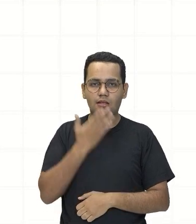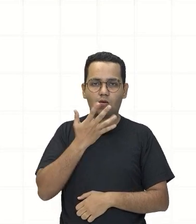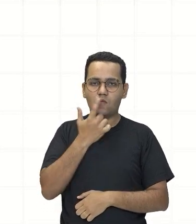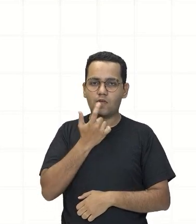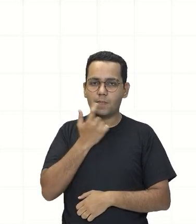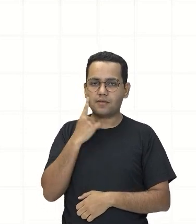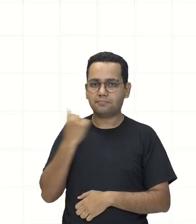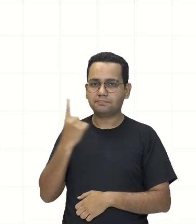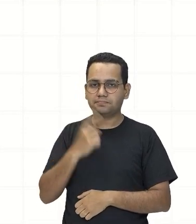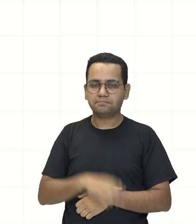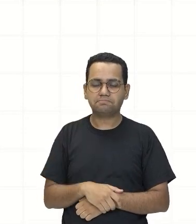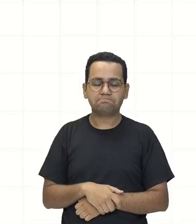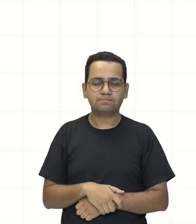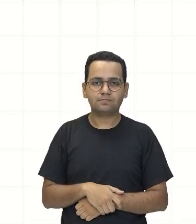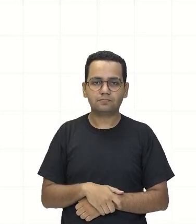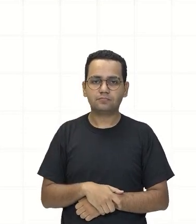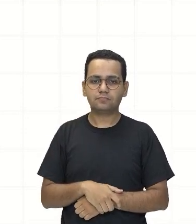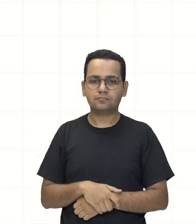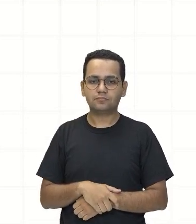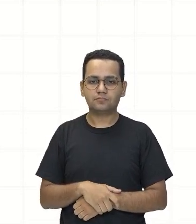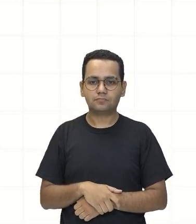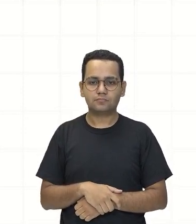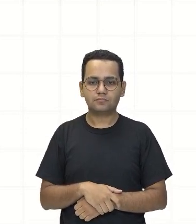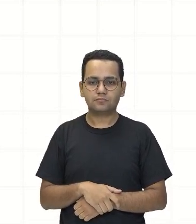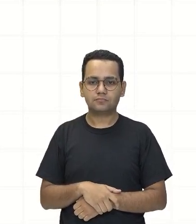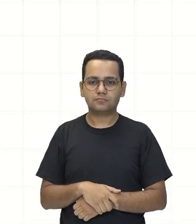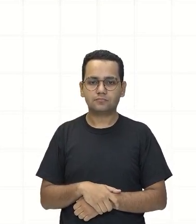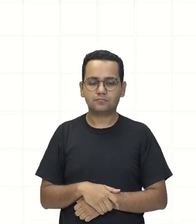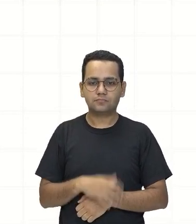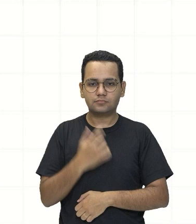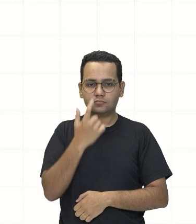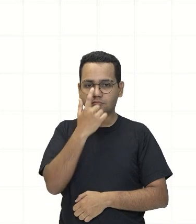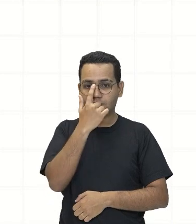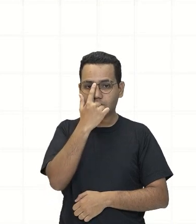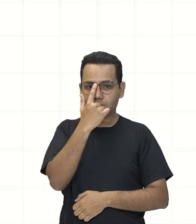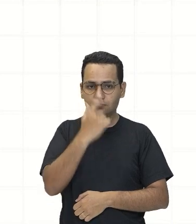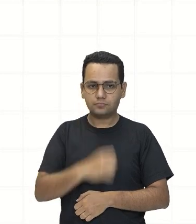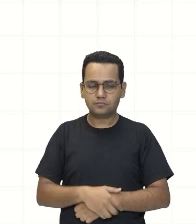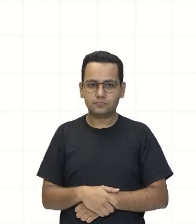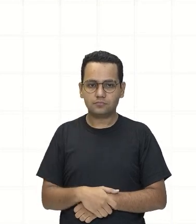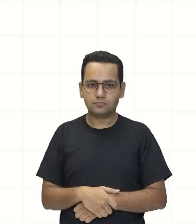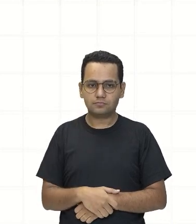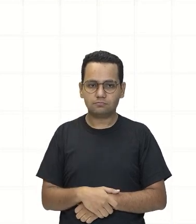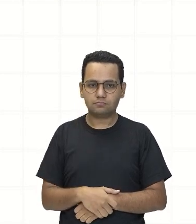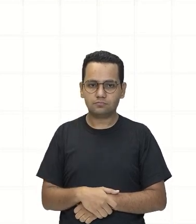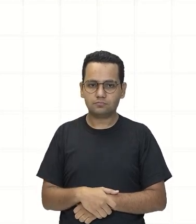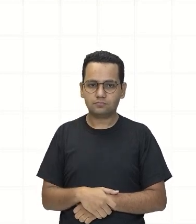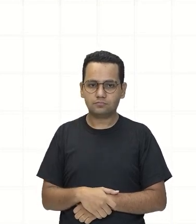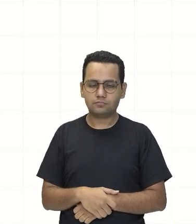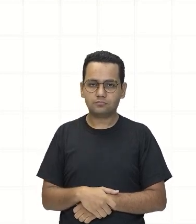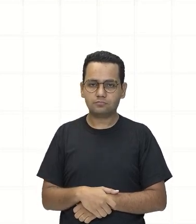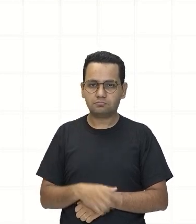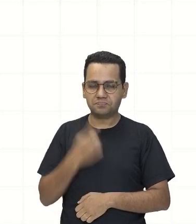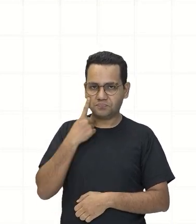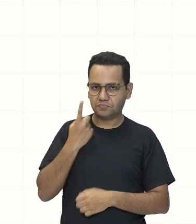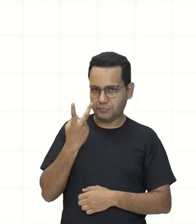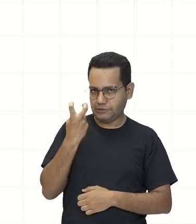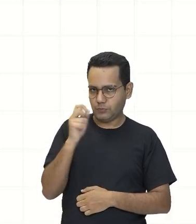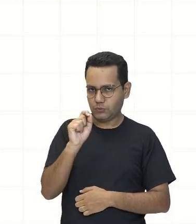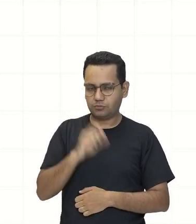Vezes 10 Elevado a 2 Olha Vamos ver aqui Olha só O olho Eu tenho